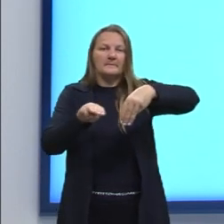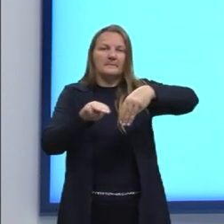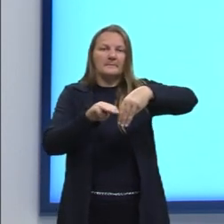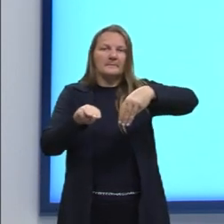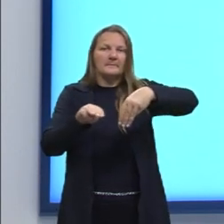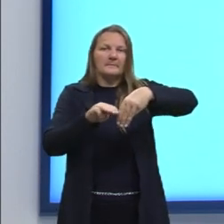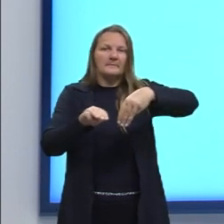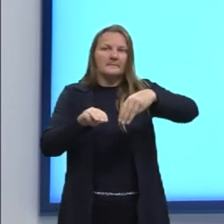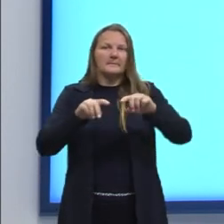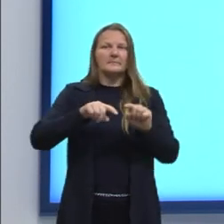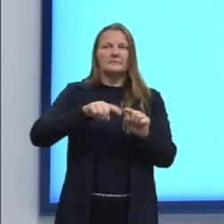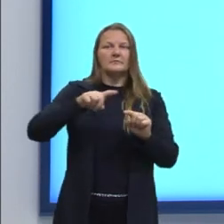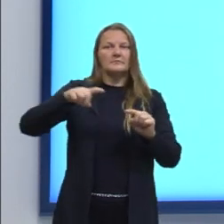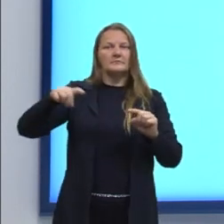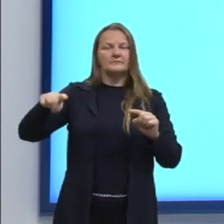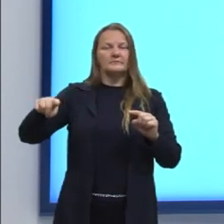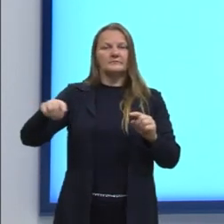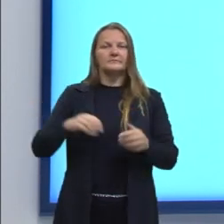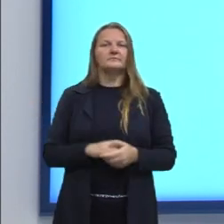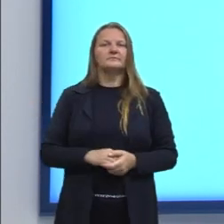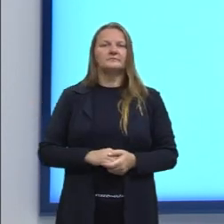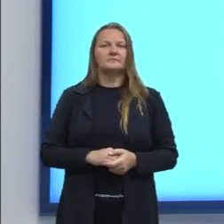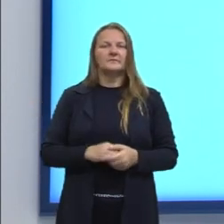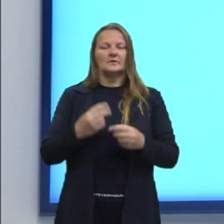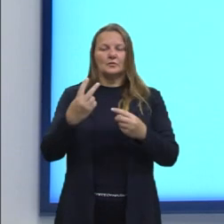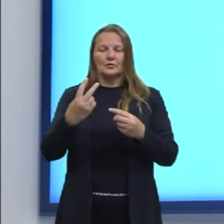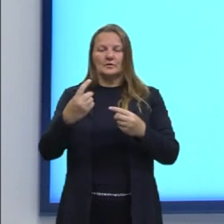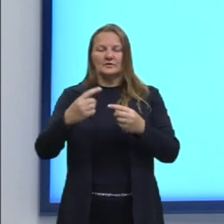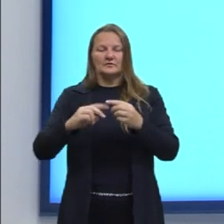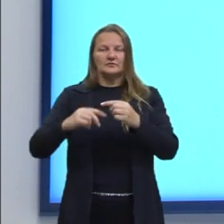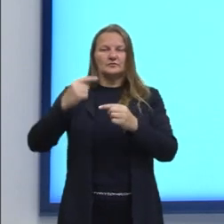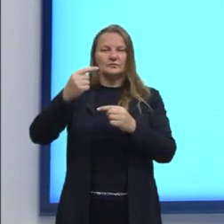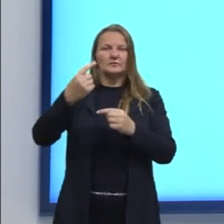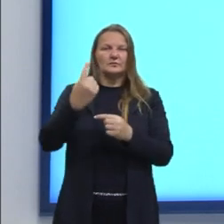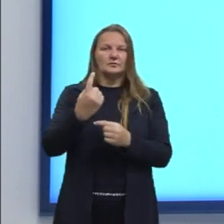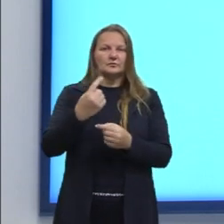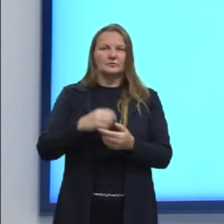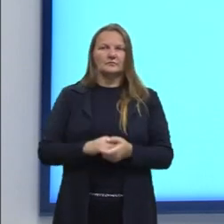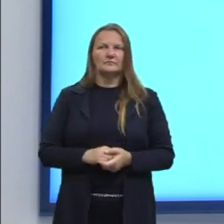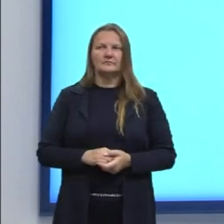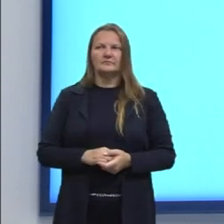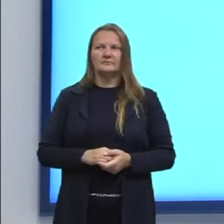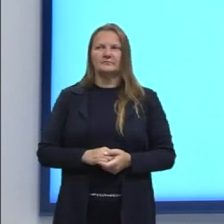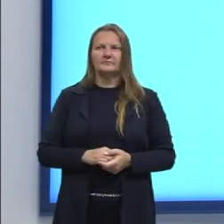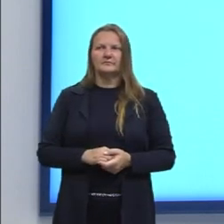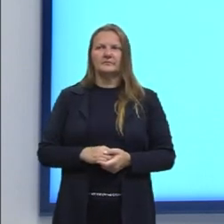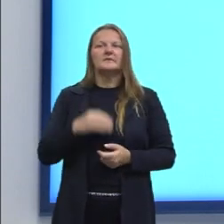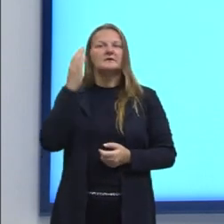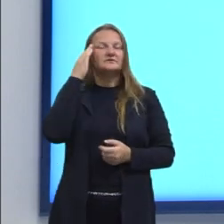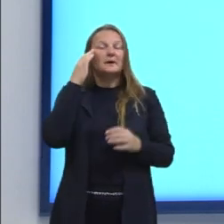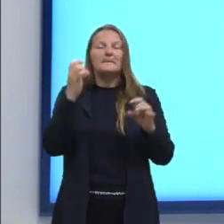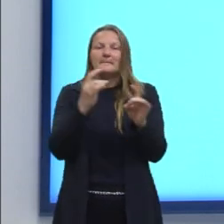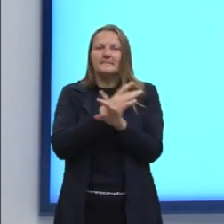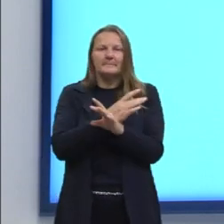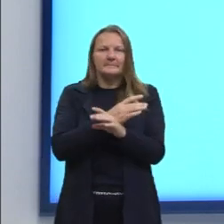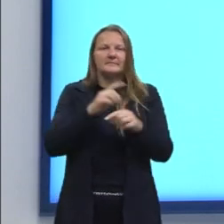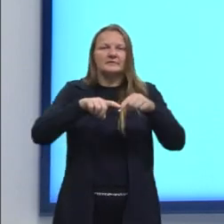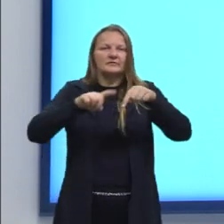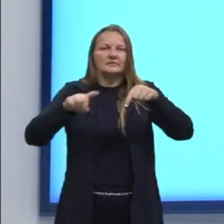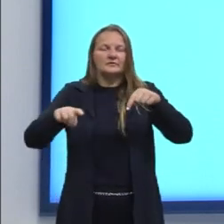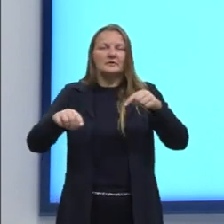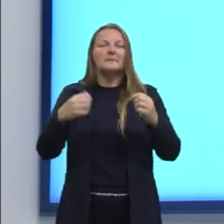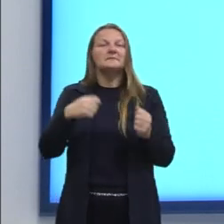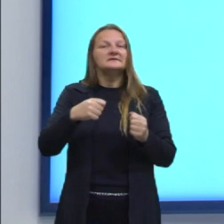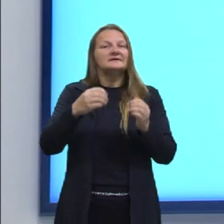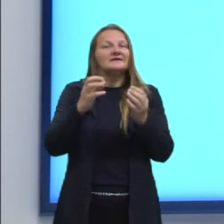e a variação do ano 2 para o ano 1. Então aqui as variações nós já sabemos, mas precisamos